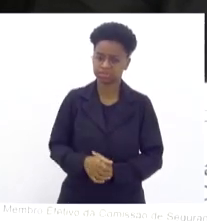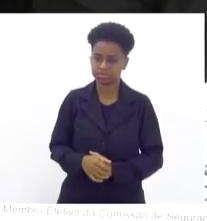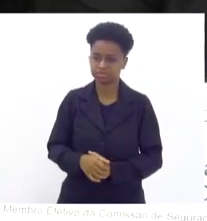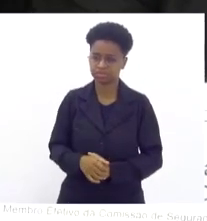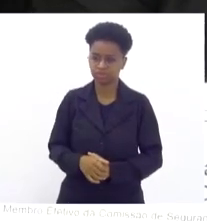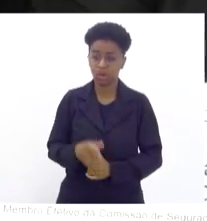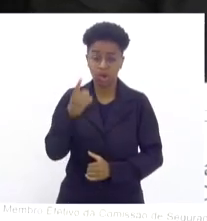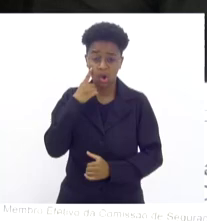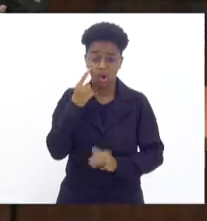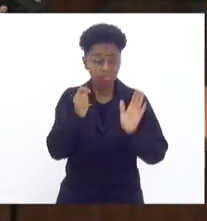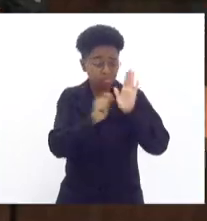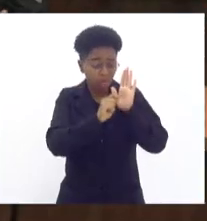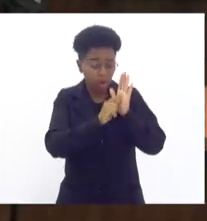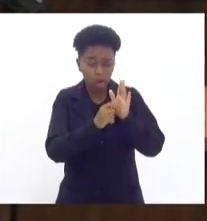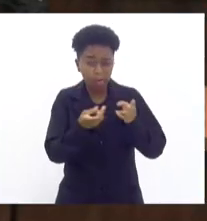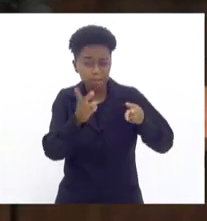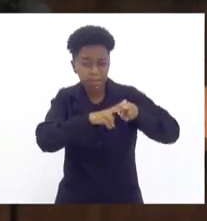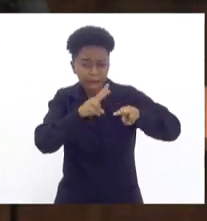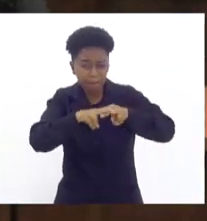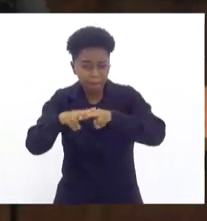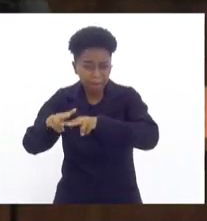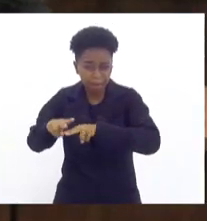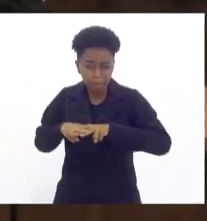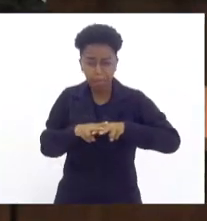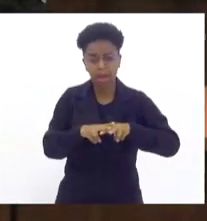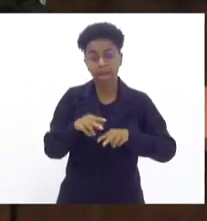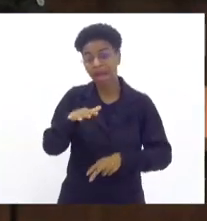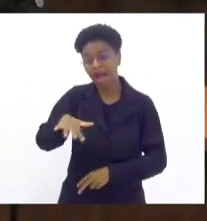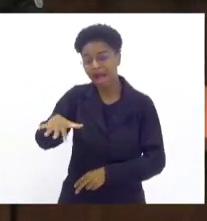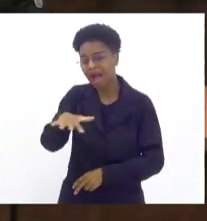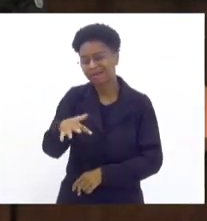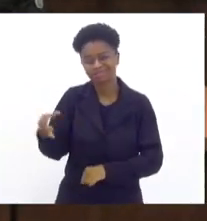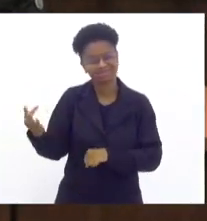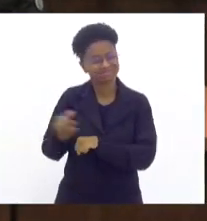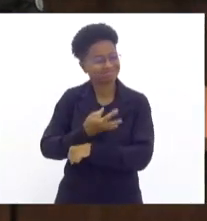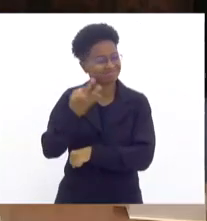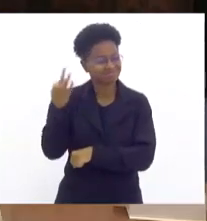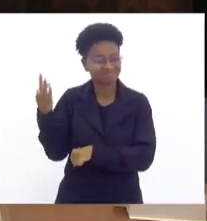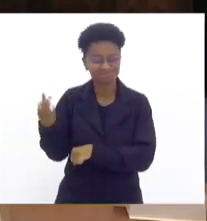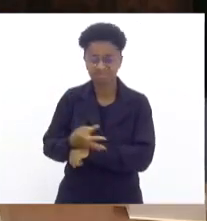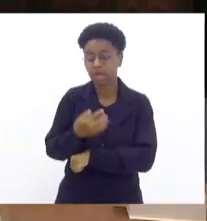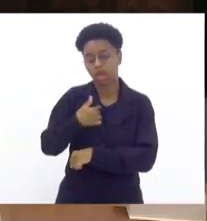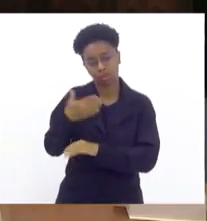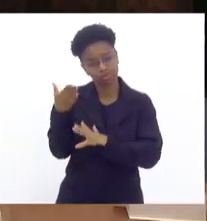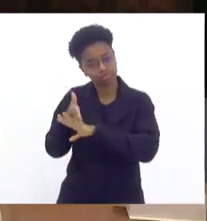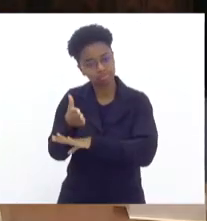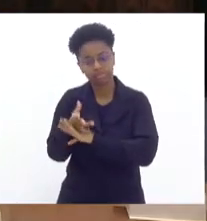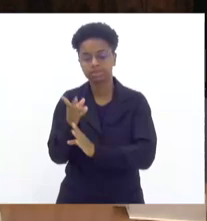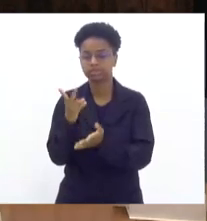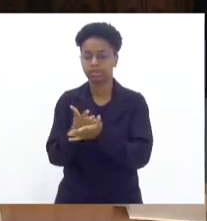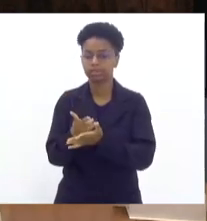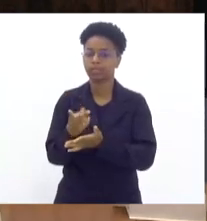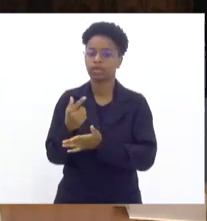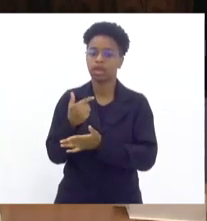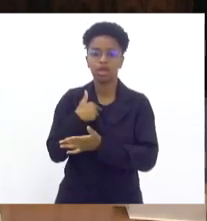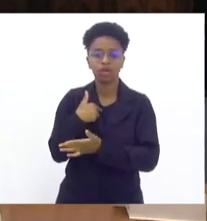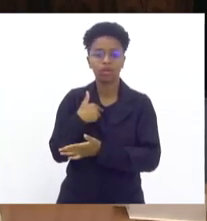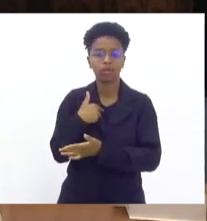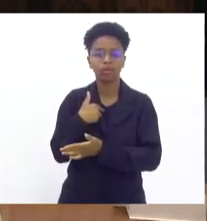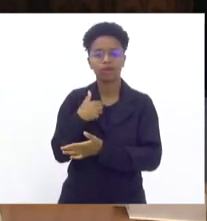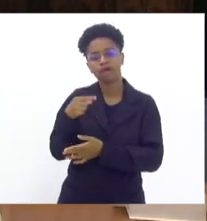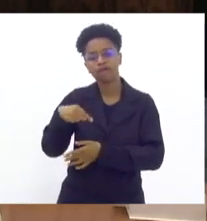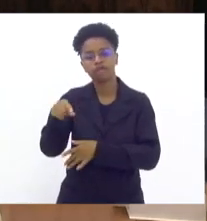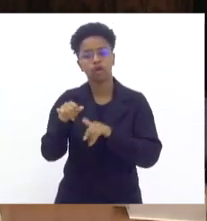foi muita droga apreendida. Aquela região está insustentável, é área que eu frequento, é uma área que eu vou ali no